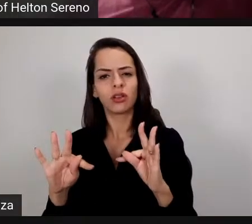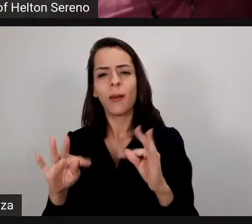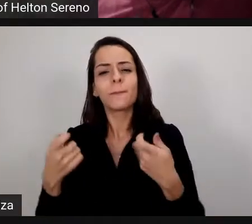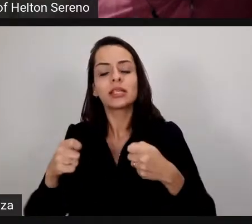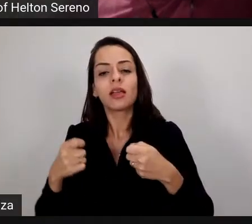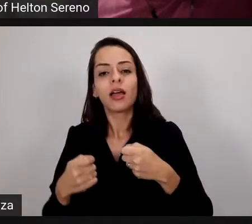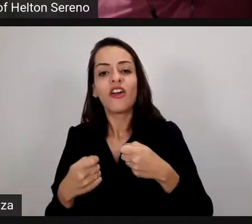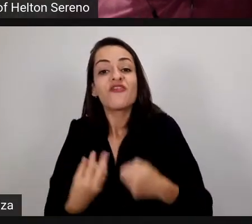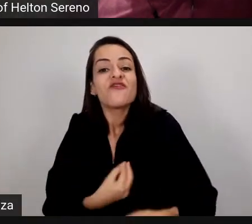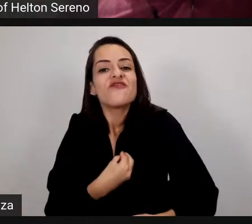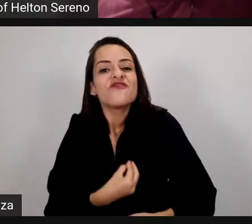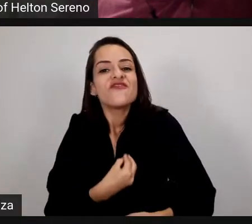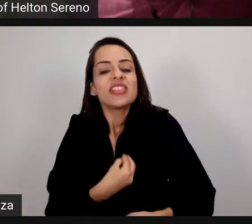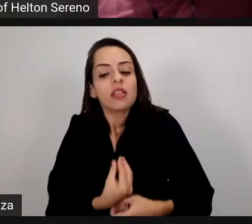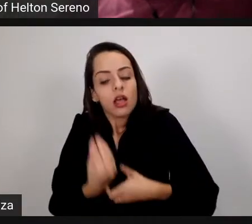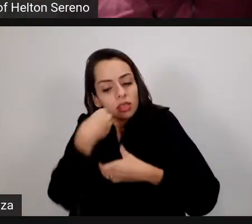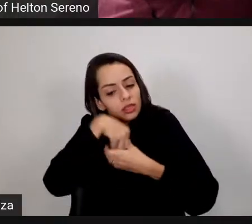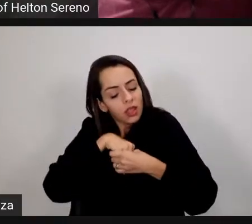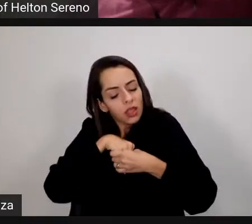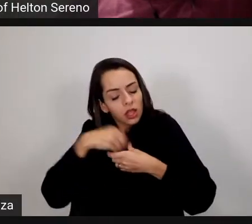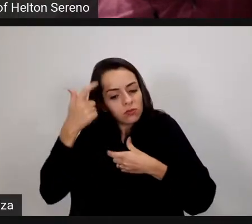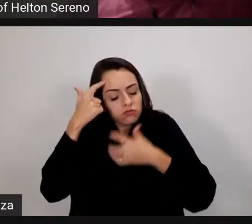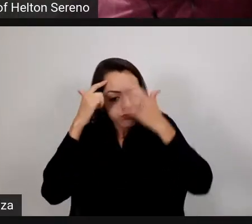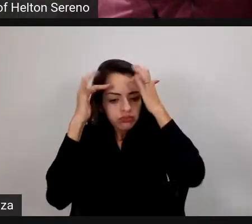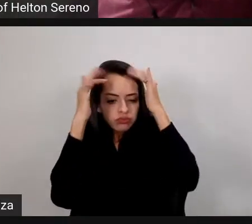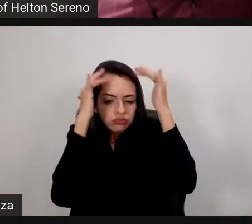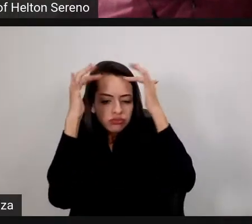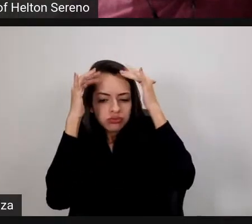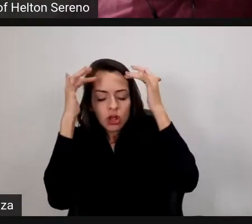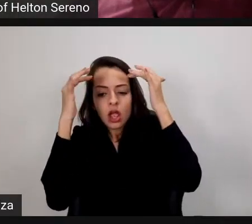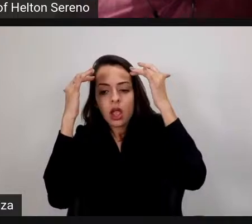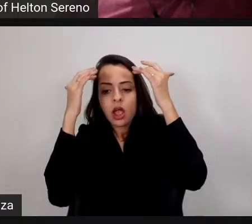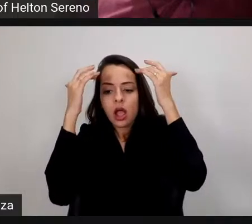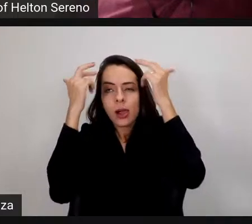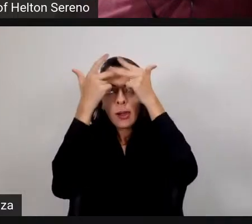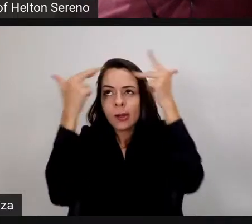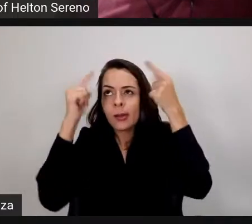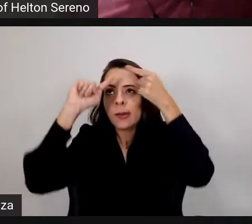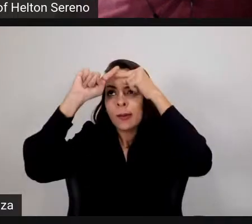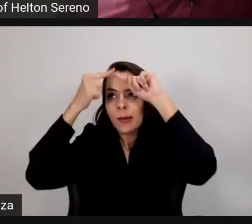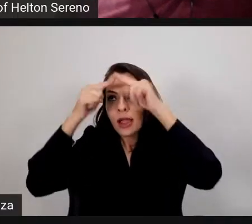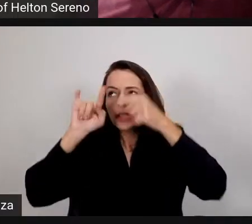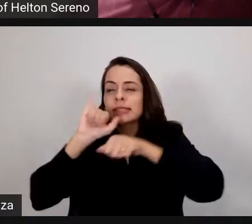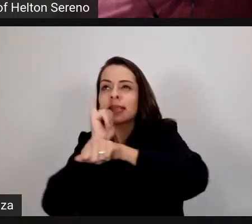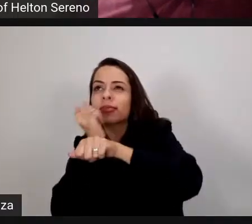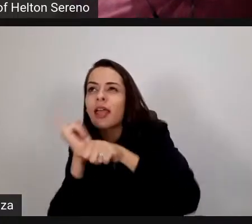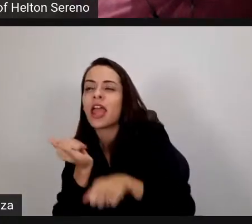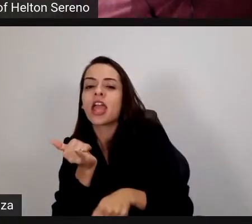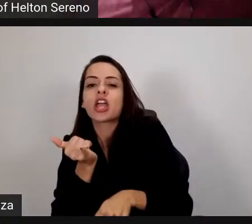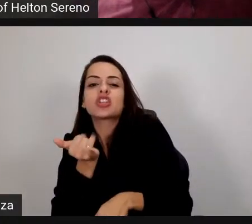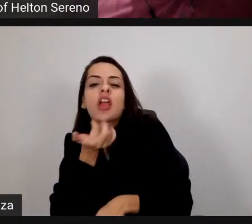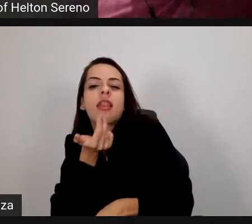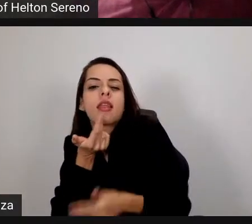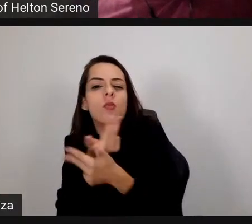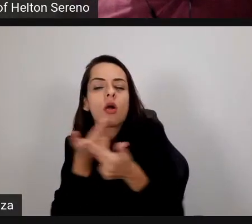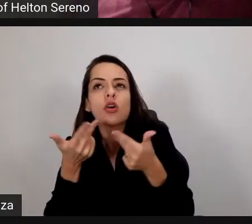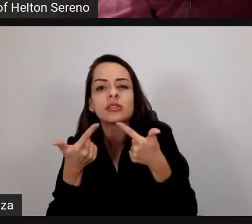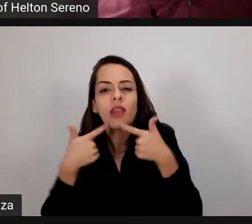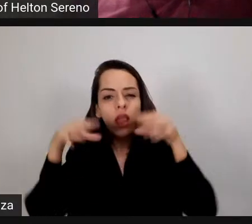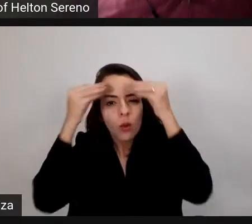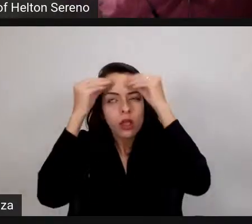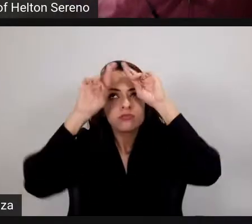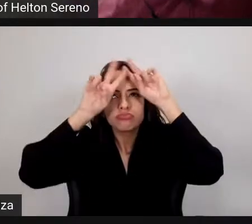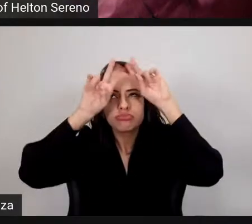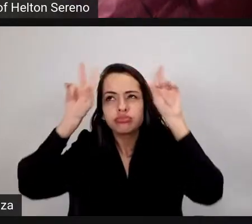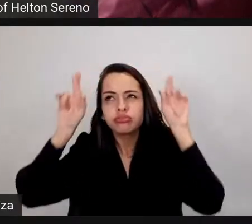questões que não são tão matemáticas tão físicas tão biológicas tão linguísticas né vamos desenvolver outras habilidades que